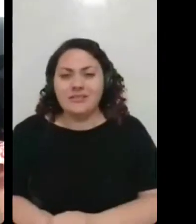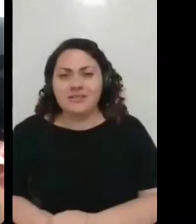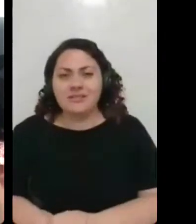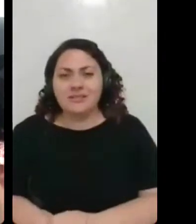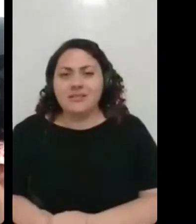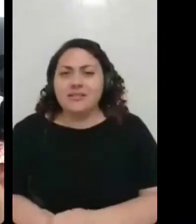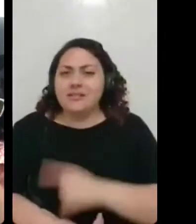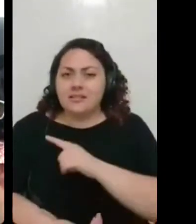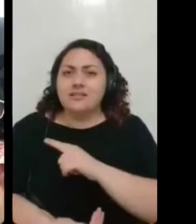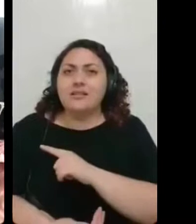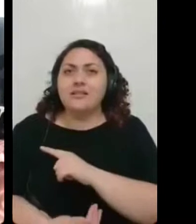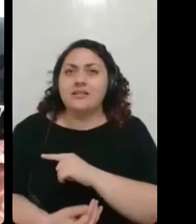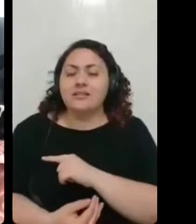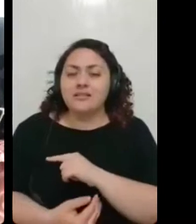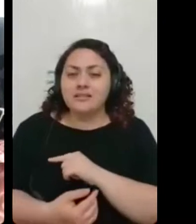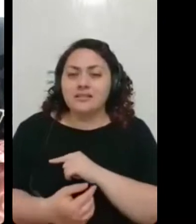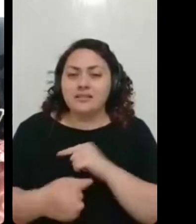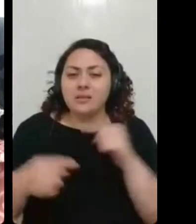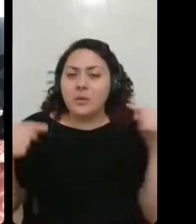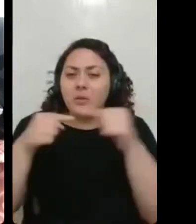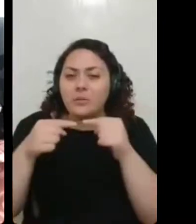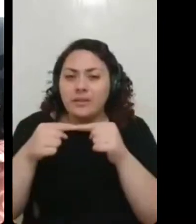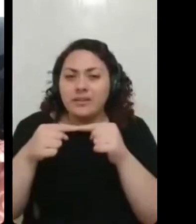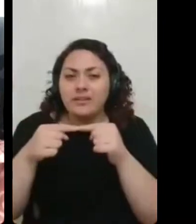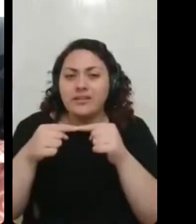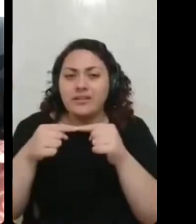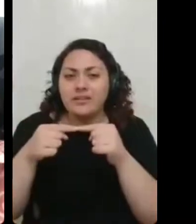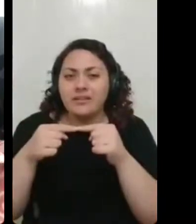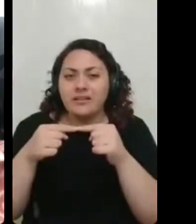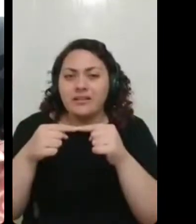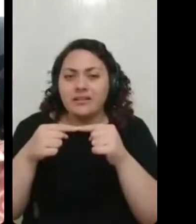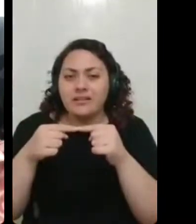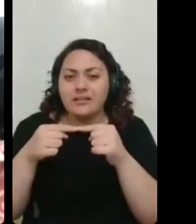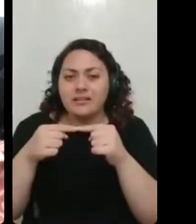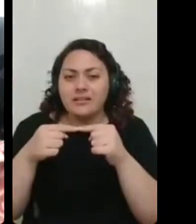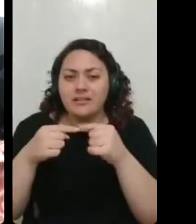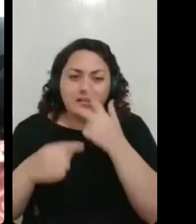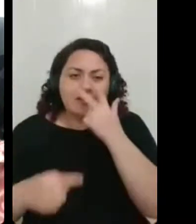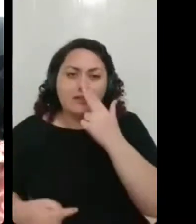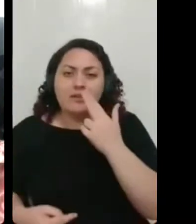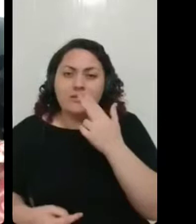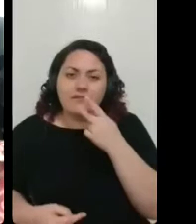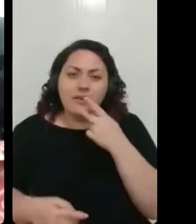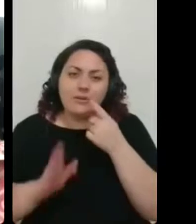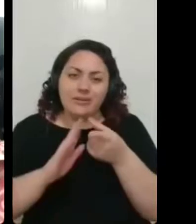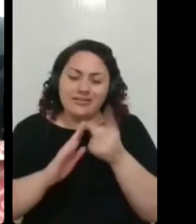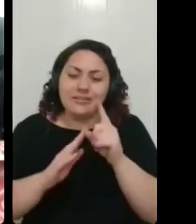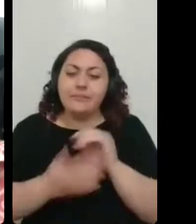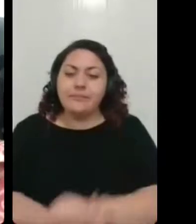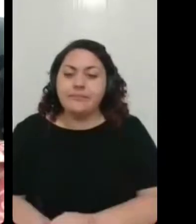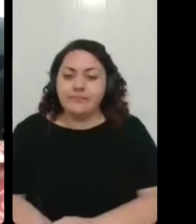o uso do tubo, né? Então, fiquei sabendo disso depois. Então, eu tive um acompanhamento da